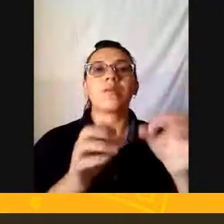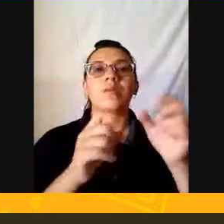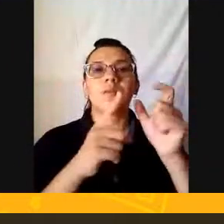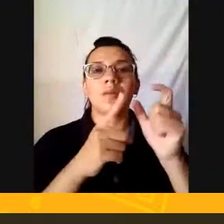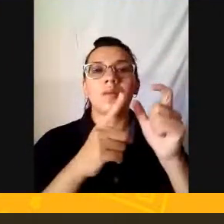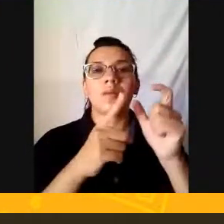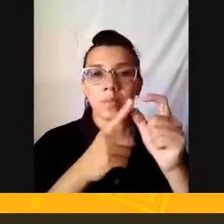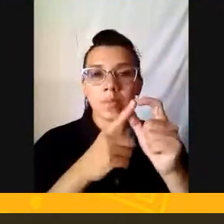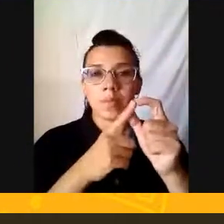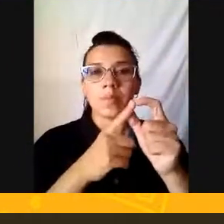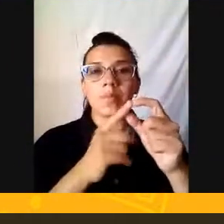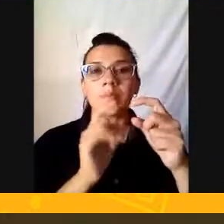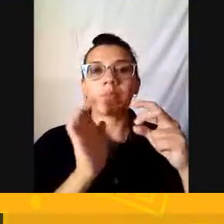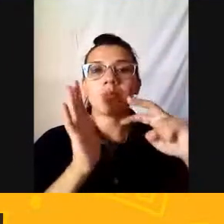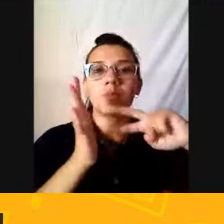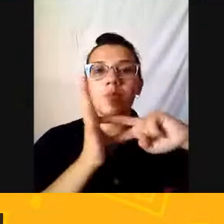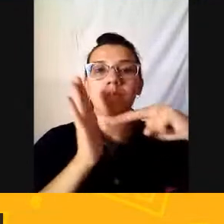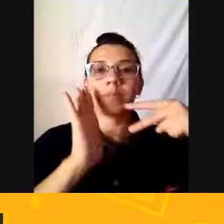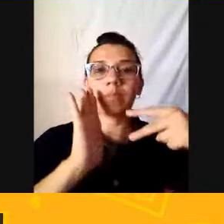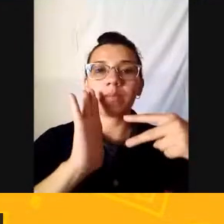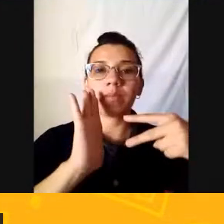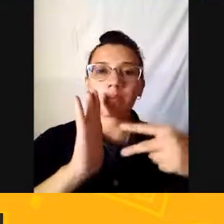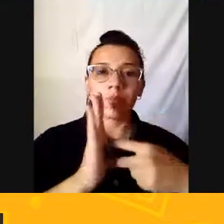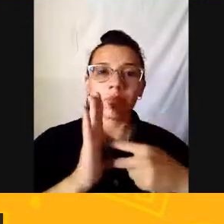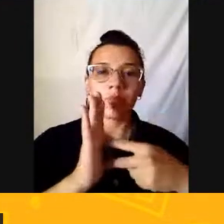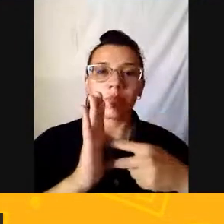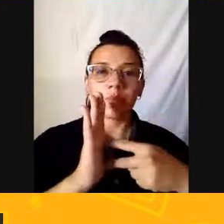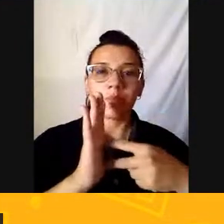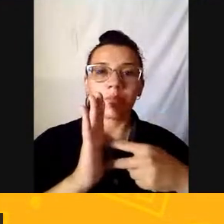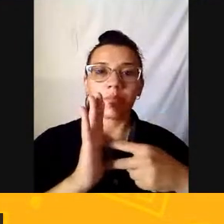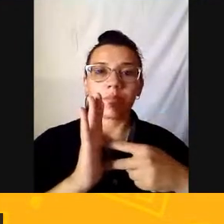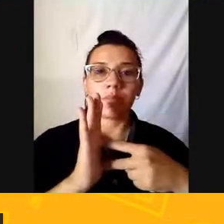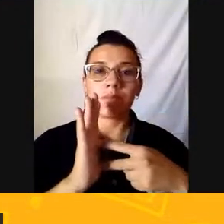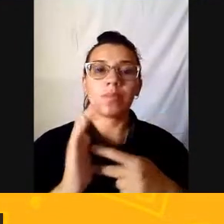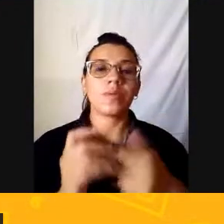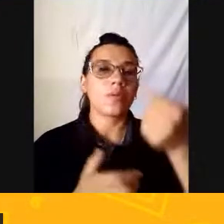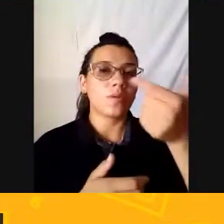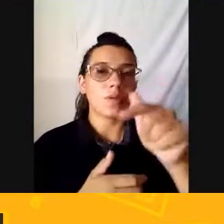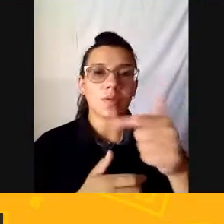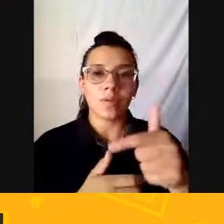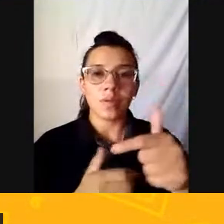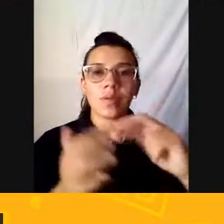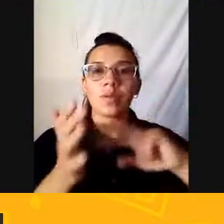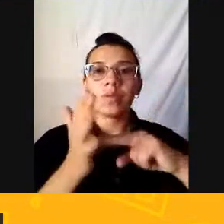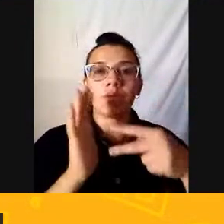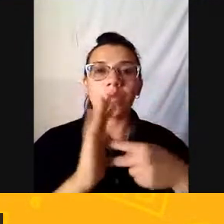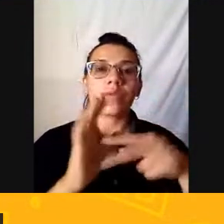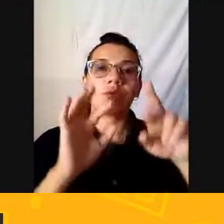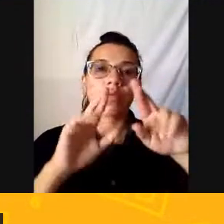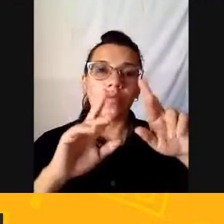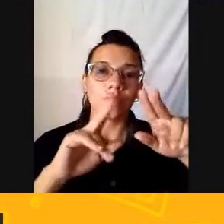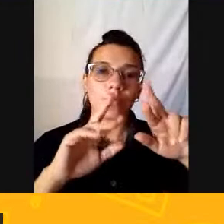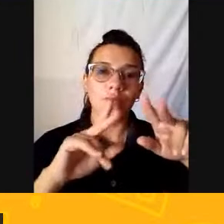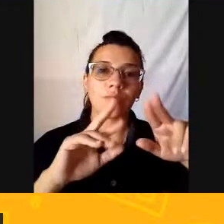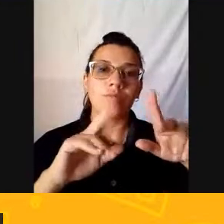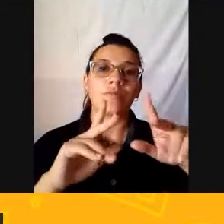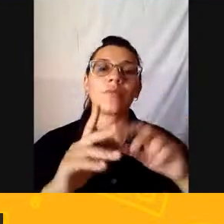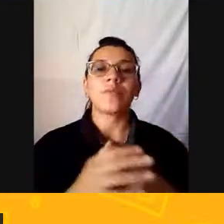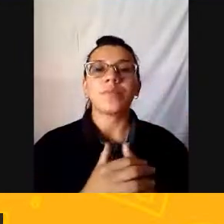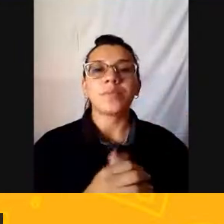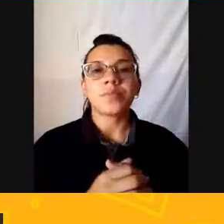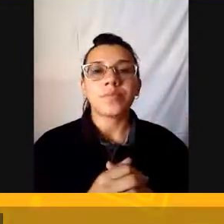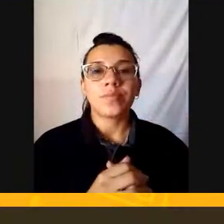É conotativo mesmo Que é o sentido Que não é próprio O contrário de denotativo Em relação à